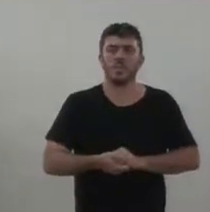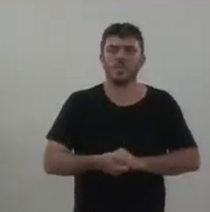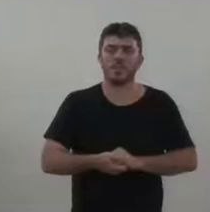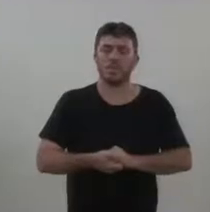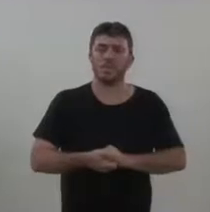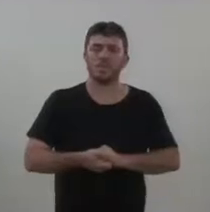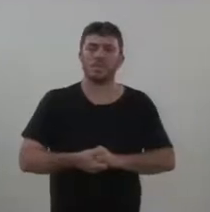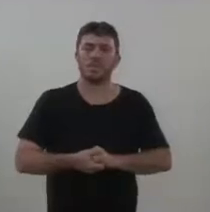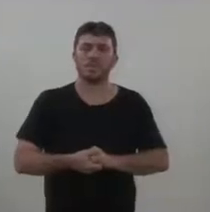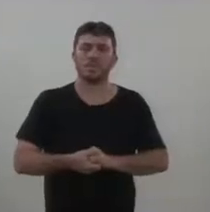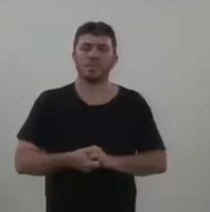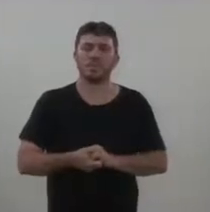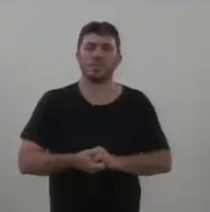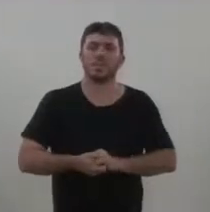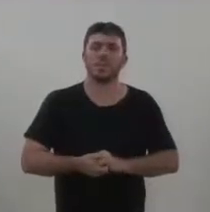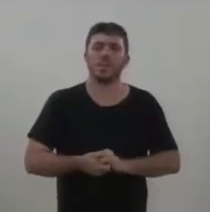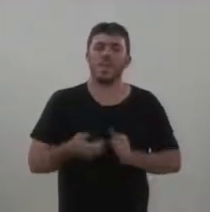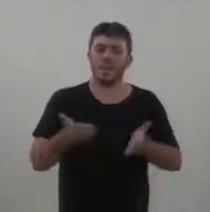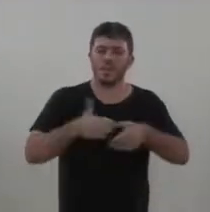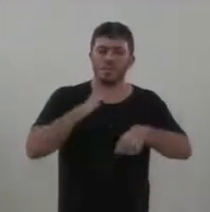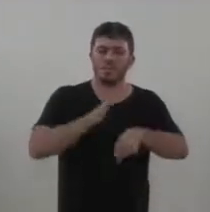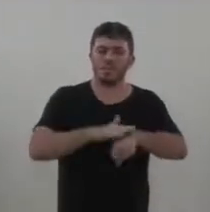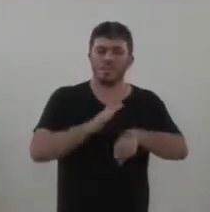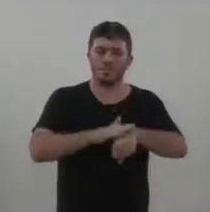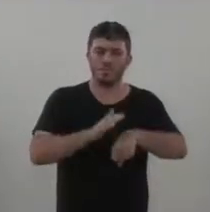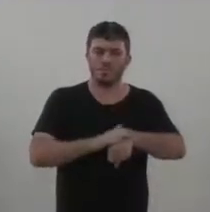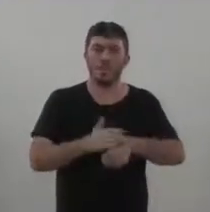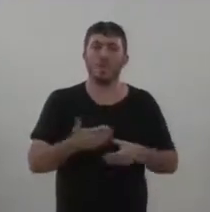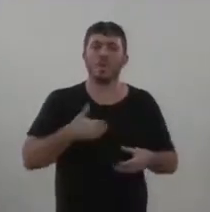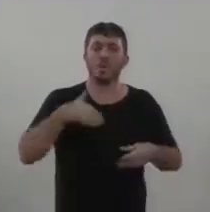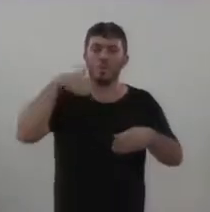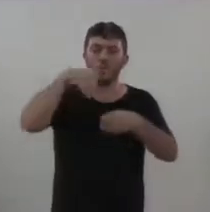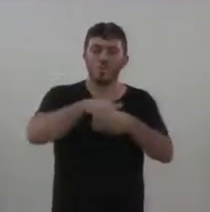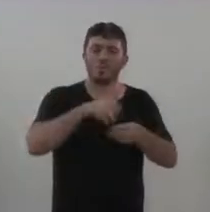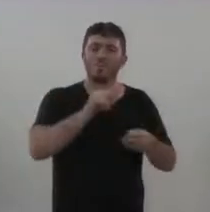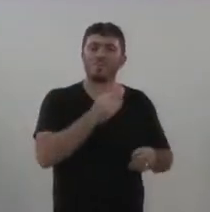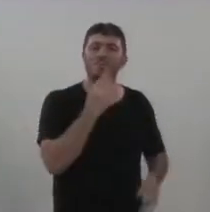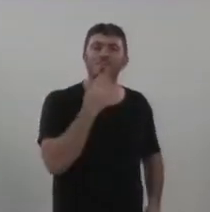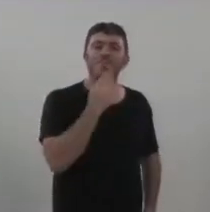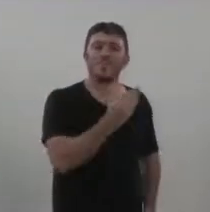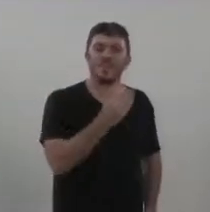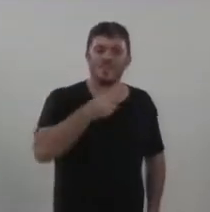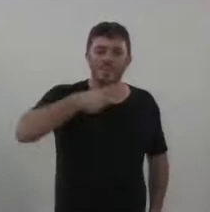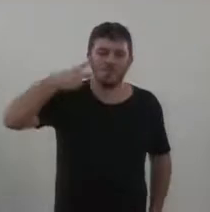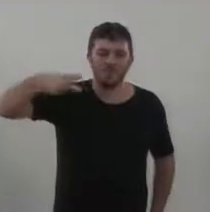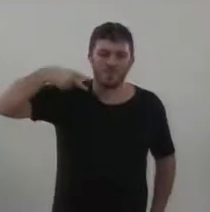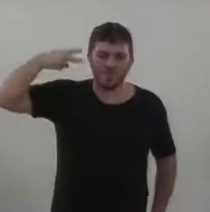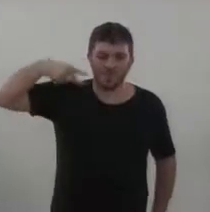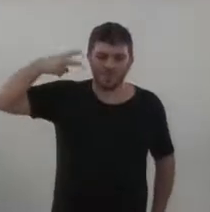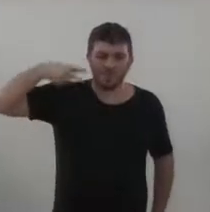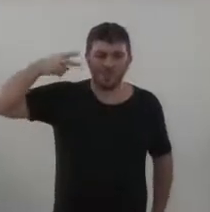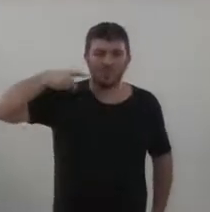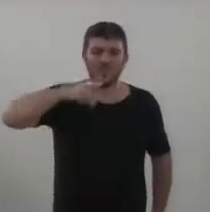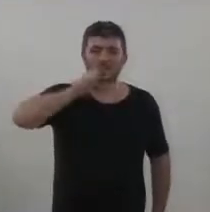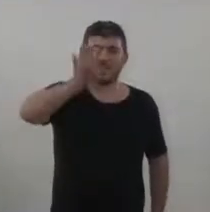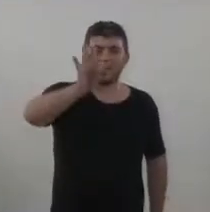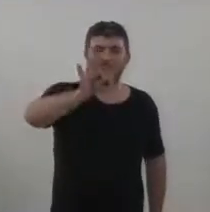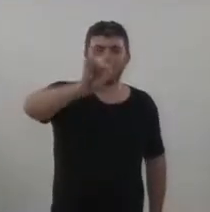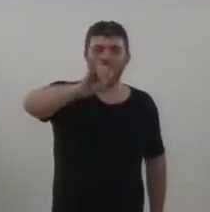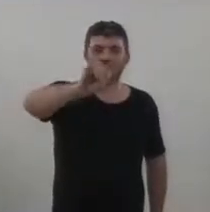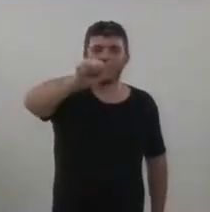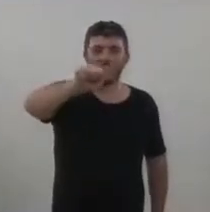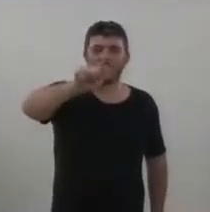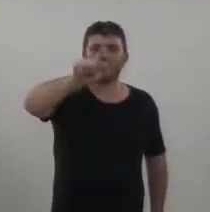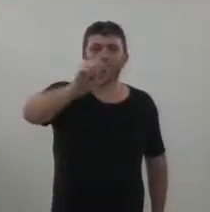Eu, nesse momento, nós botamos um requerimento do vereador Tiago Carandina